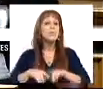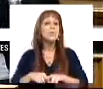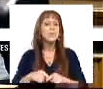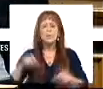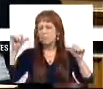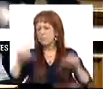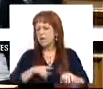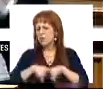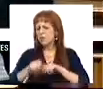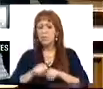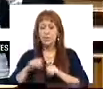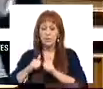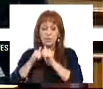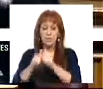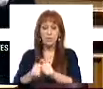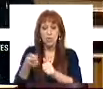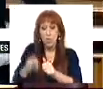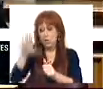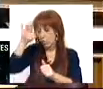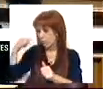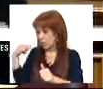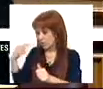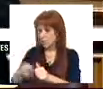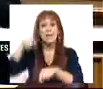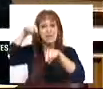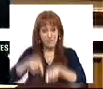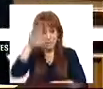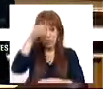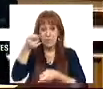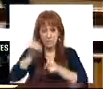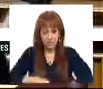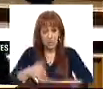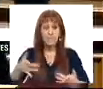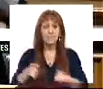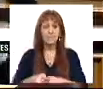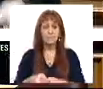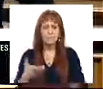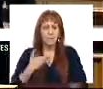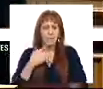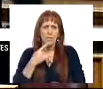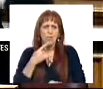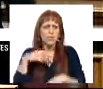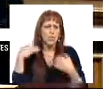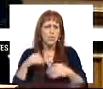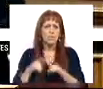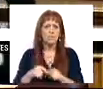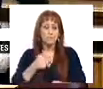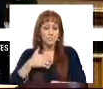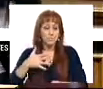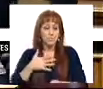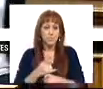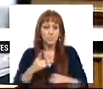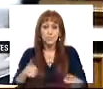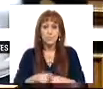péssimas políticas prosseguidas pelos anteriores Governos e por este Governo, que endividaram sobremanar estas empresas